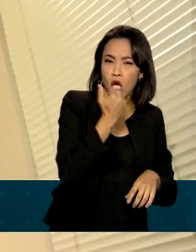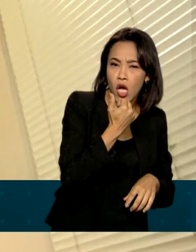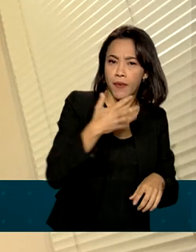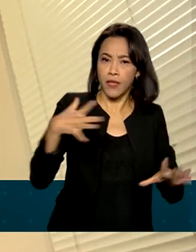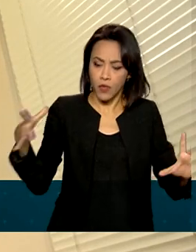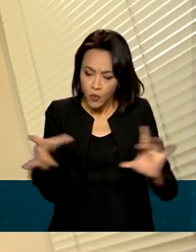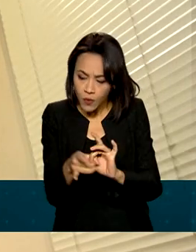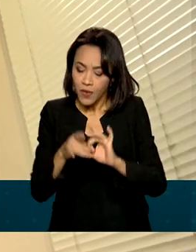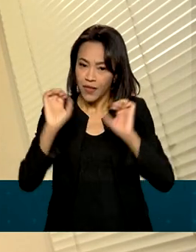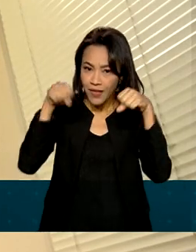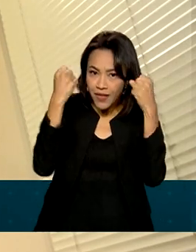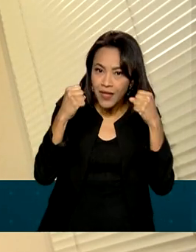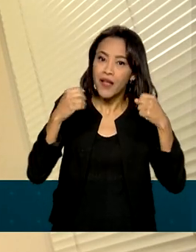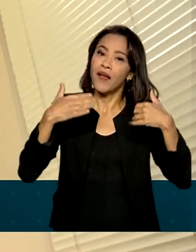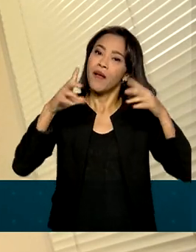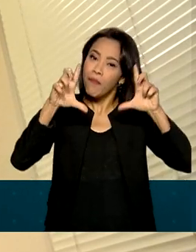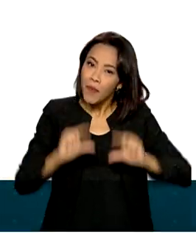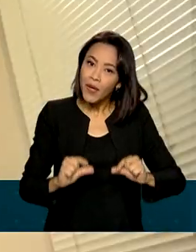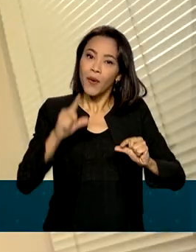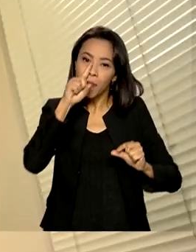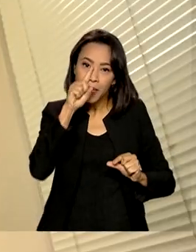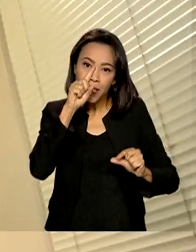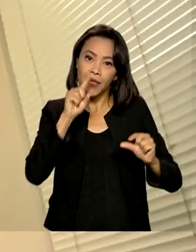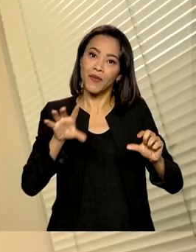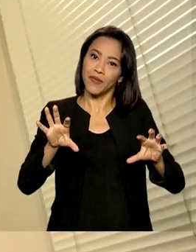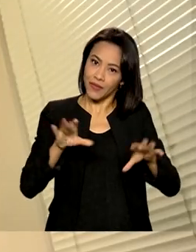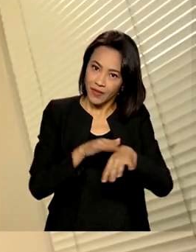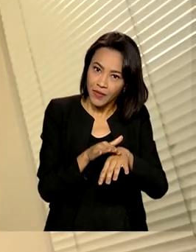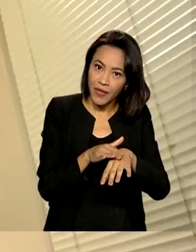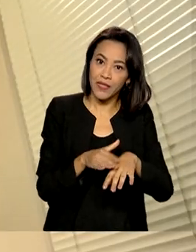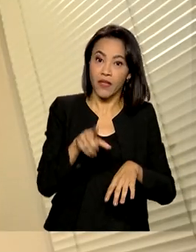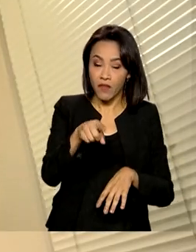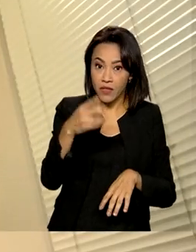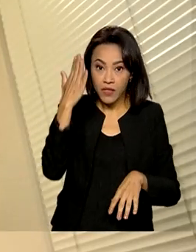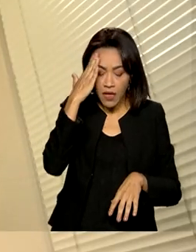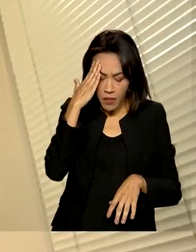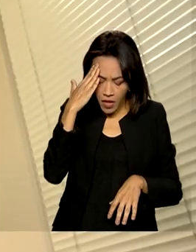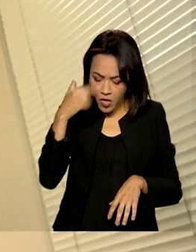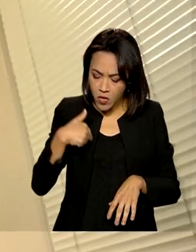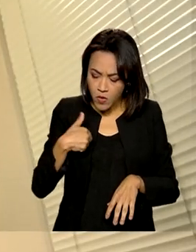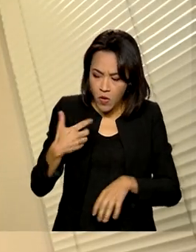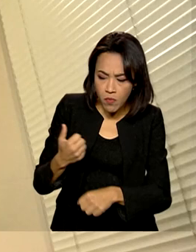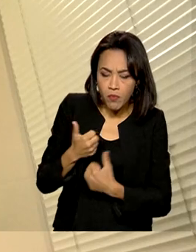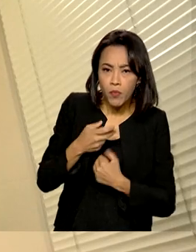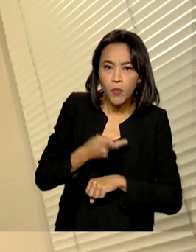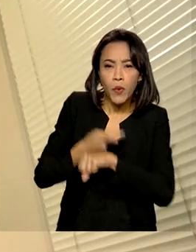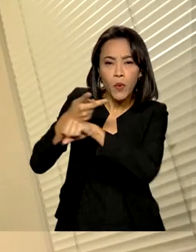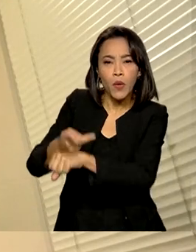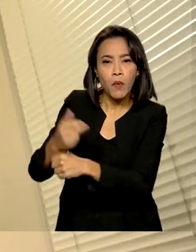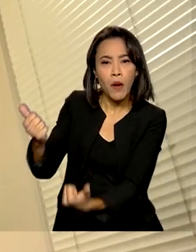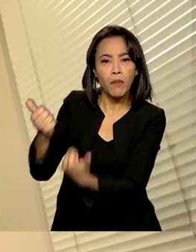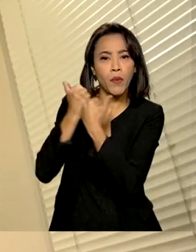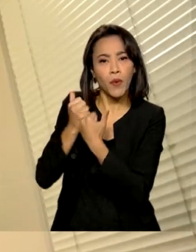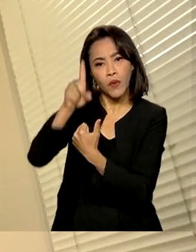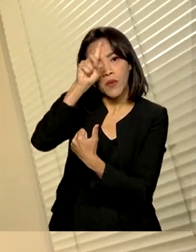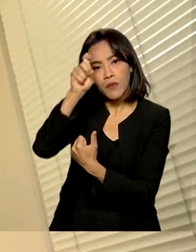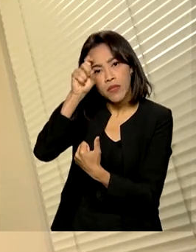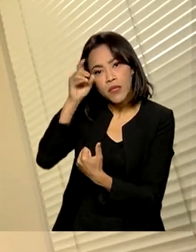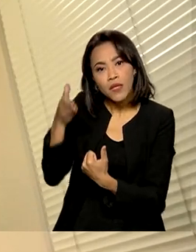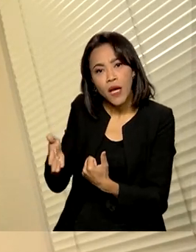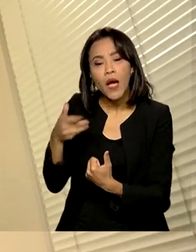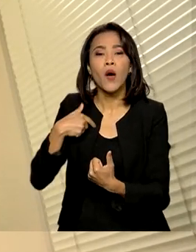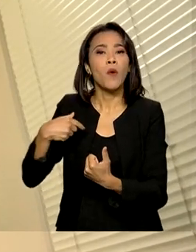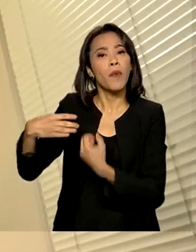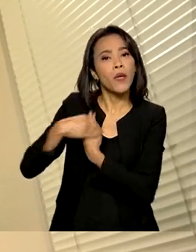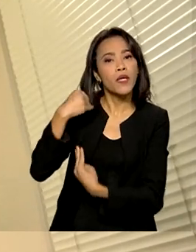física, menor a exposição aos fatores de risco. Olhar a sua realidade e buscar, com o apoio do Serviço de Saúde do SUS, formas de efetivar esses